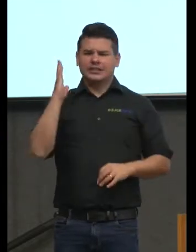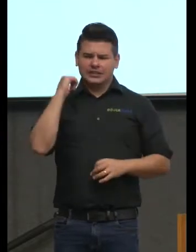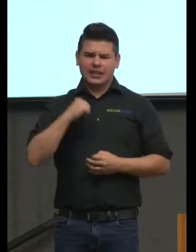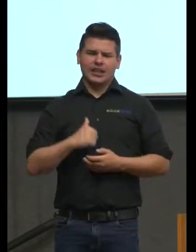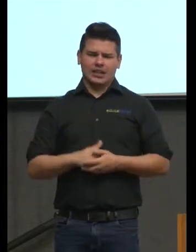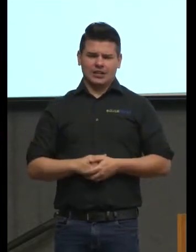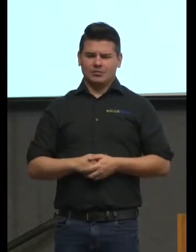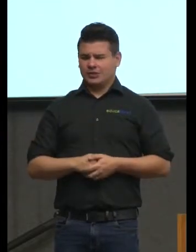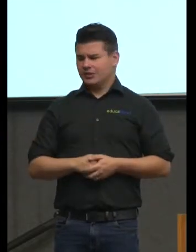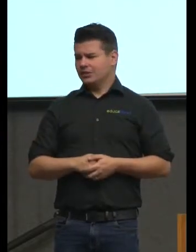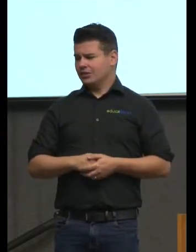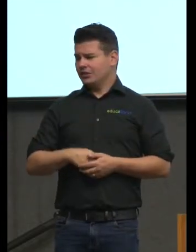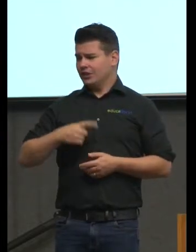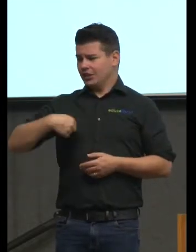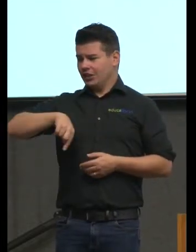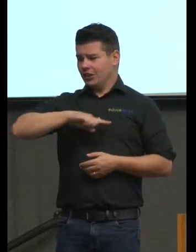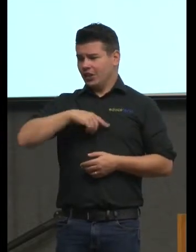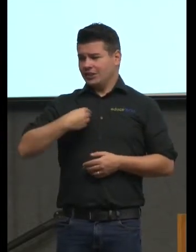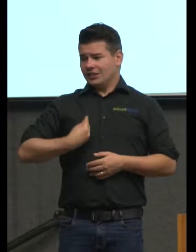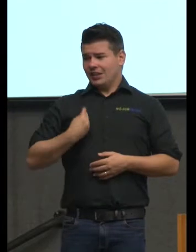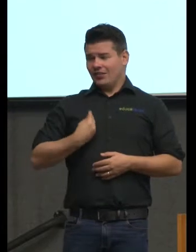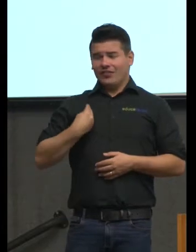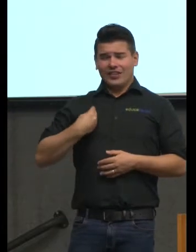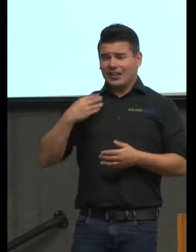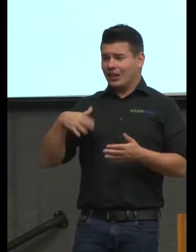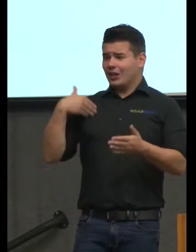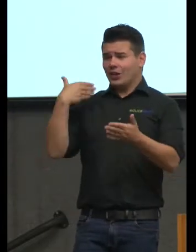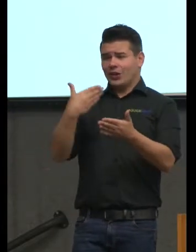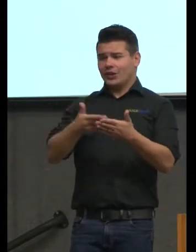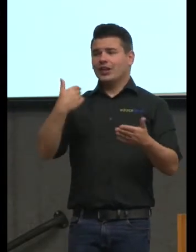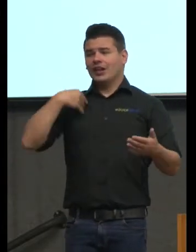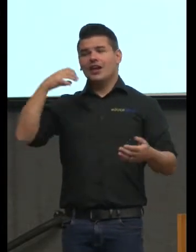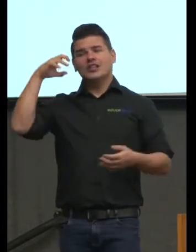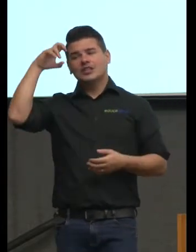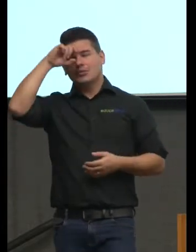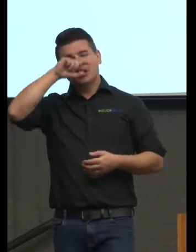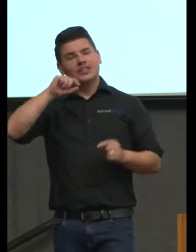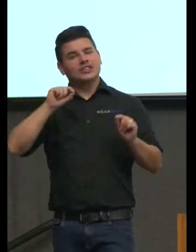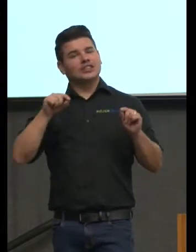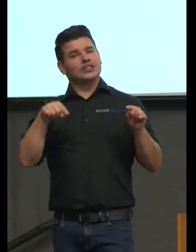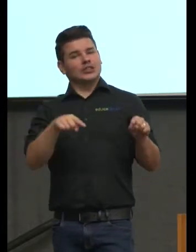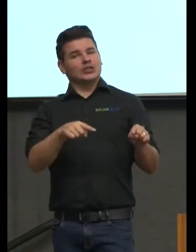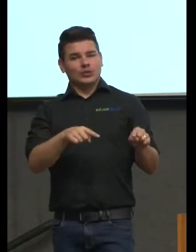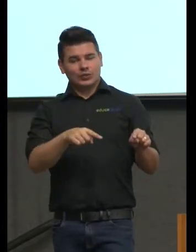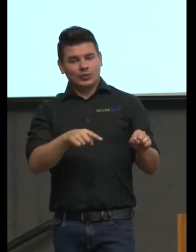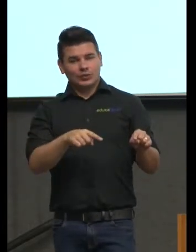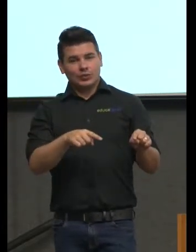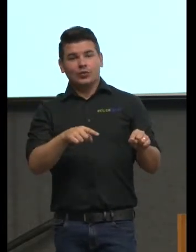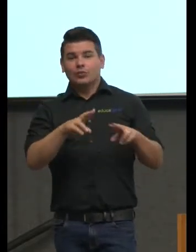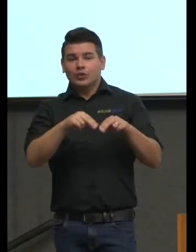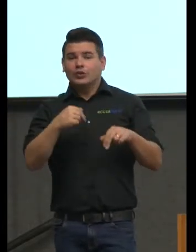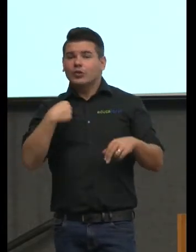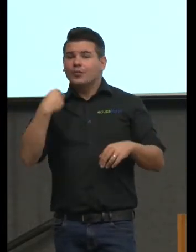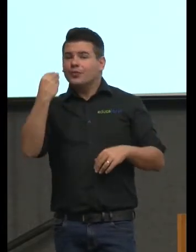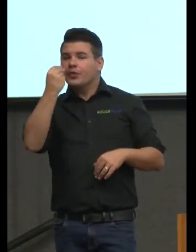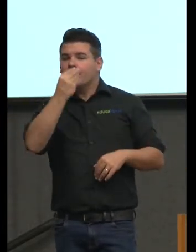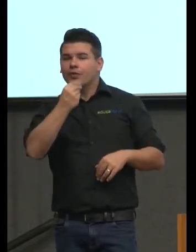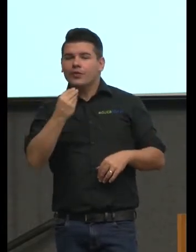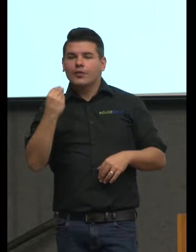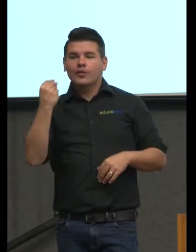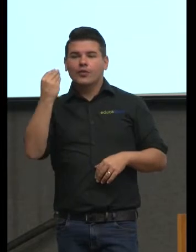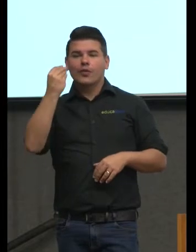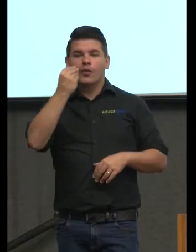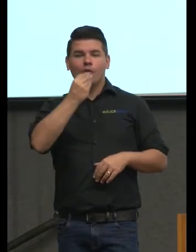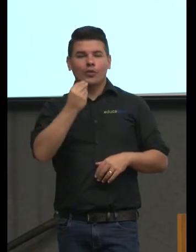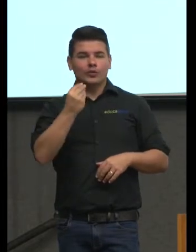a vida toda muitas vezes ficamos com isso por isso que o gosto nesses diferentes